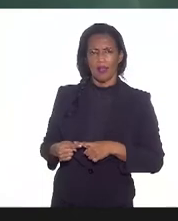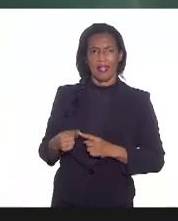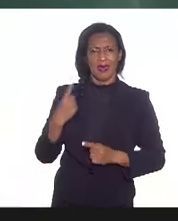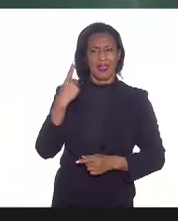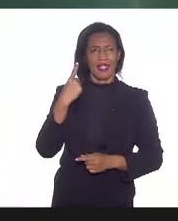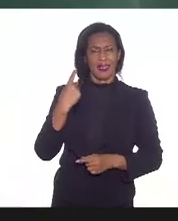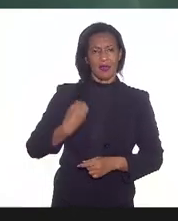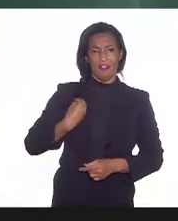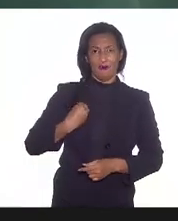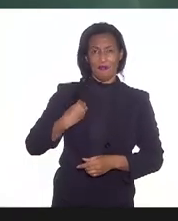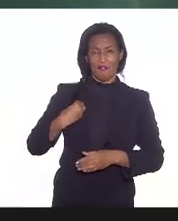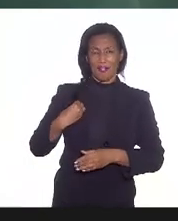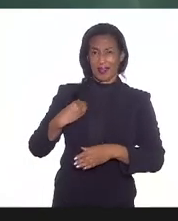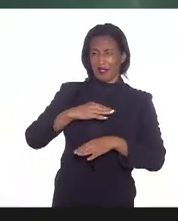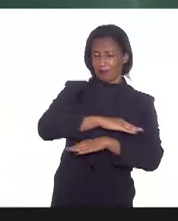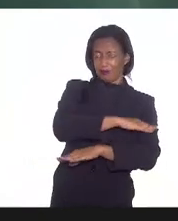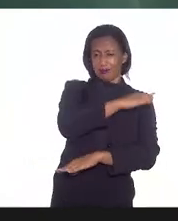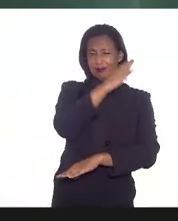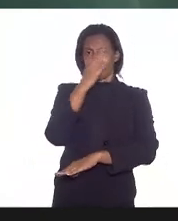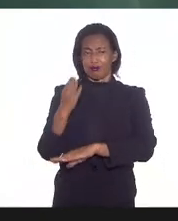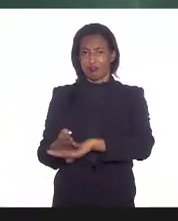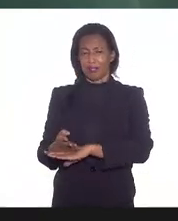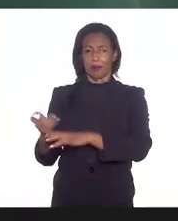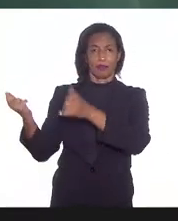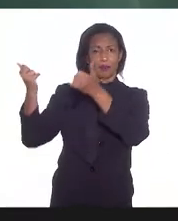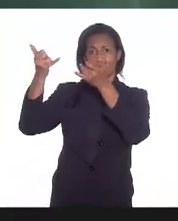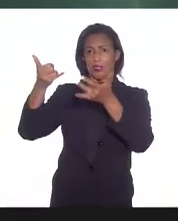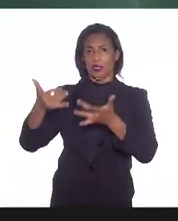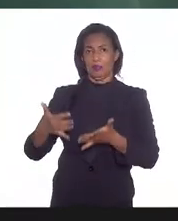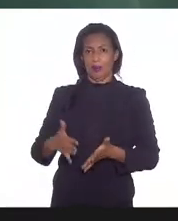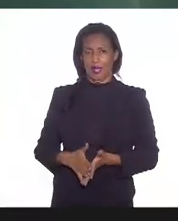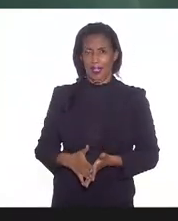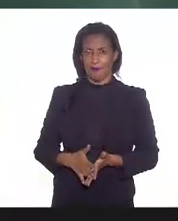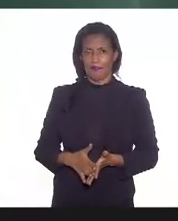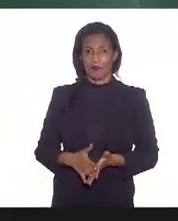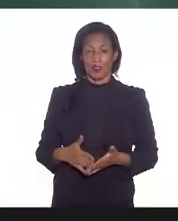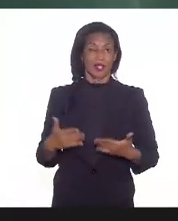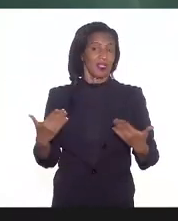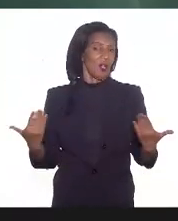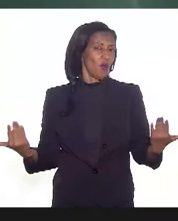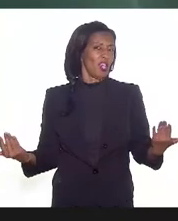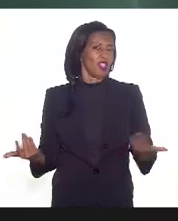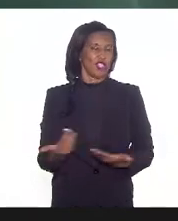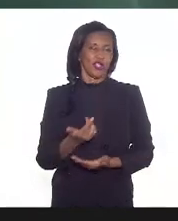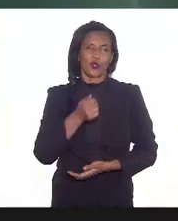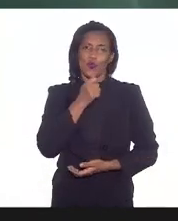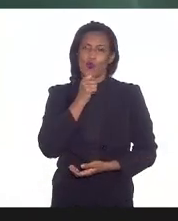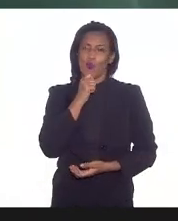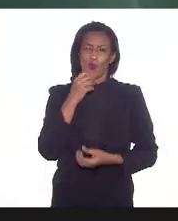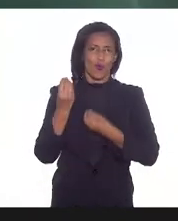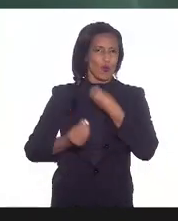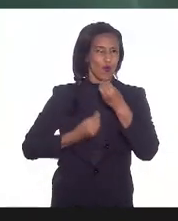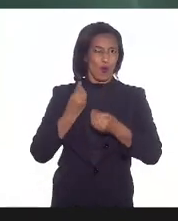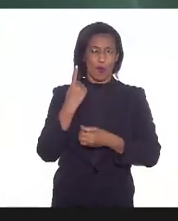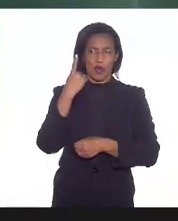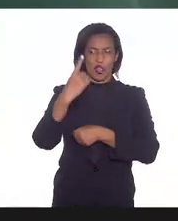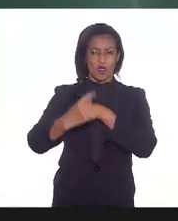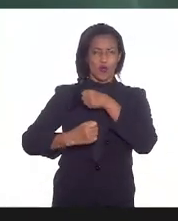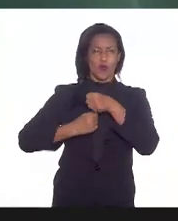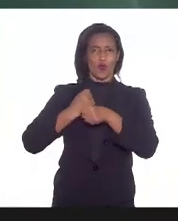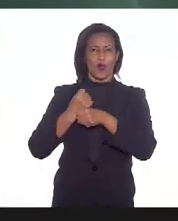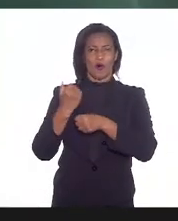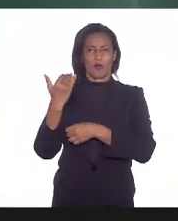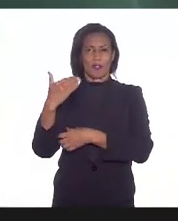então nós não vamos ter a a a presunção de um ano e meio entendermos uma